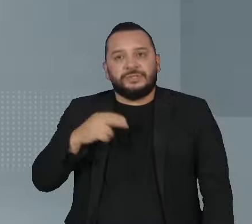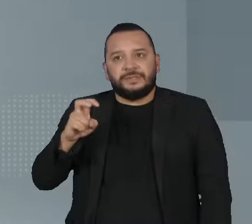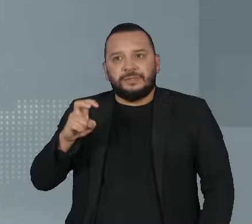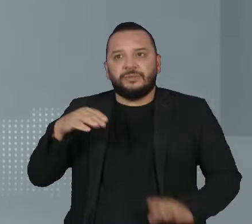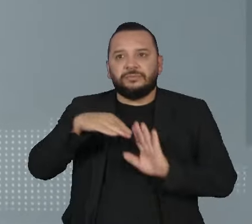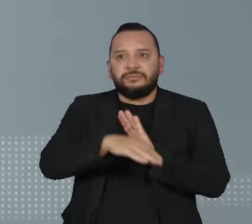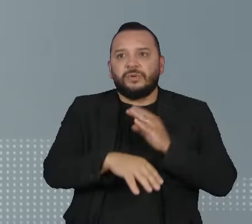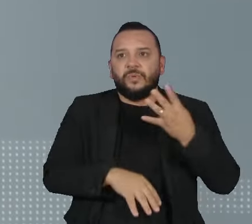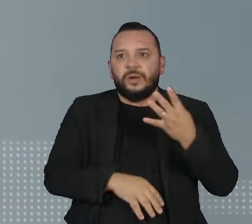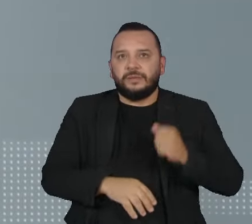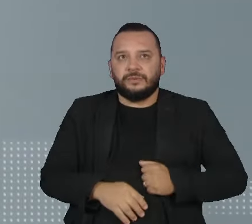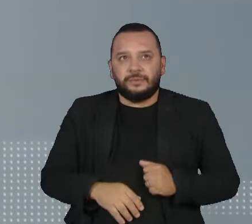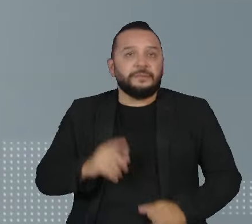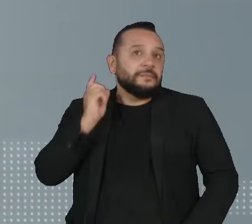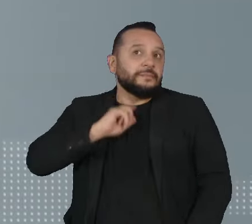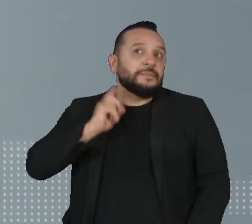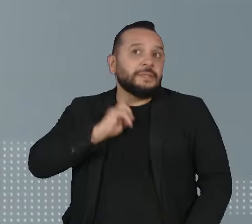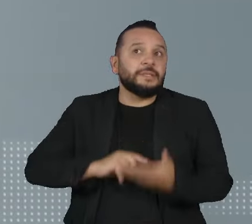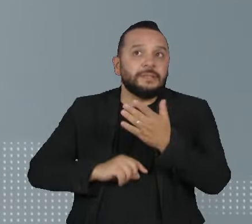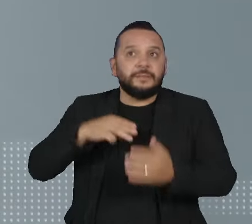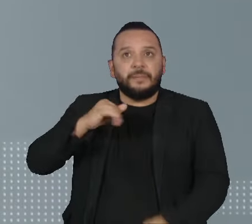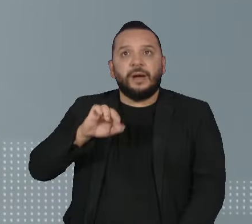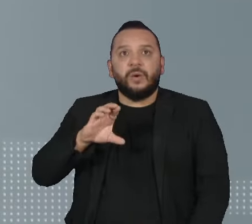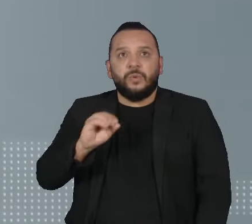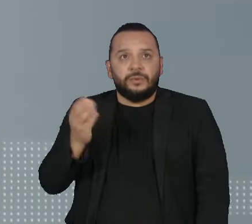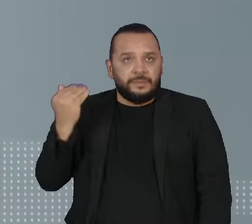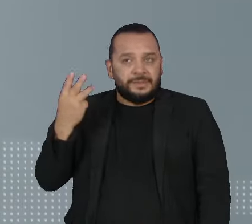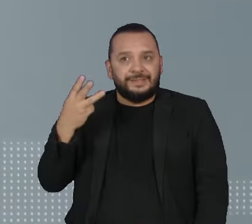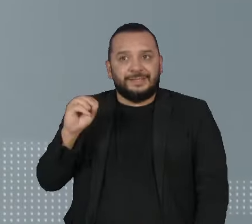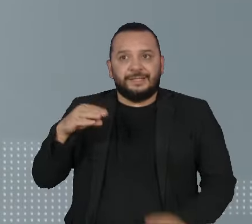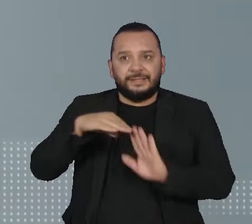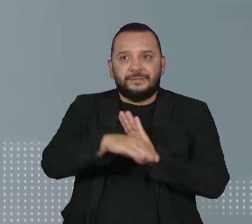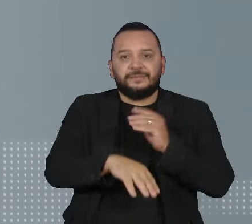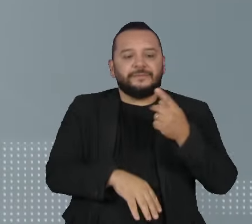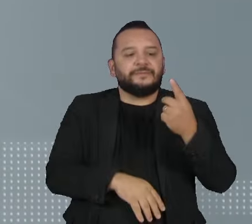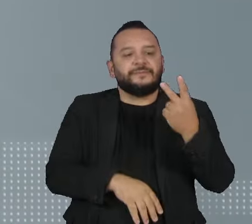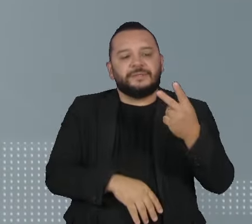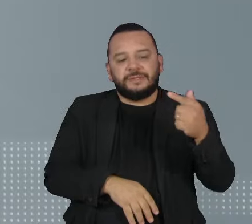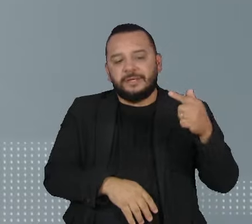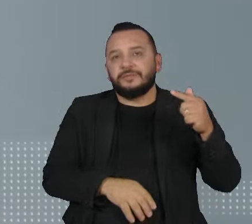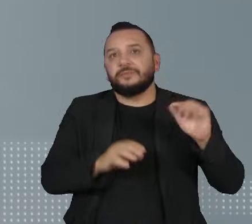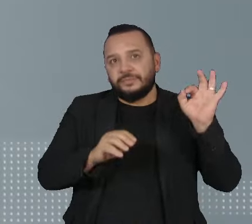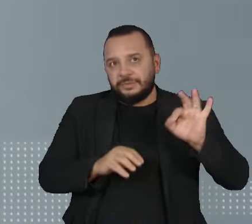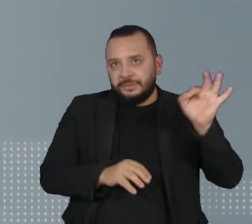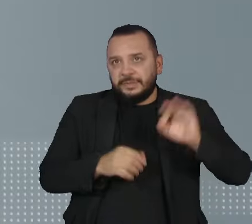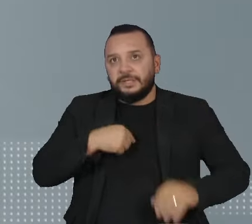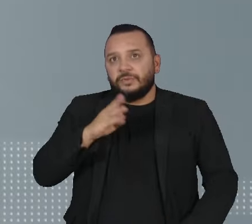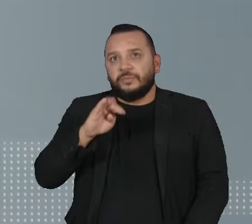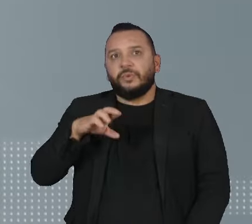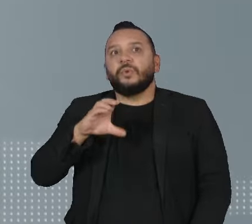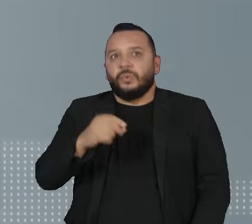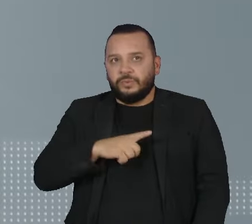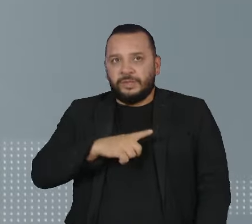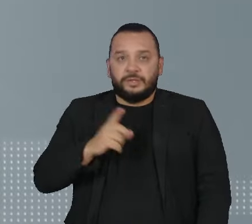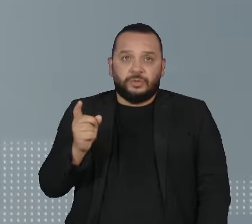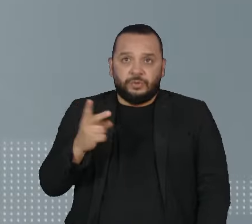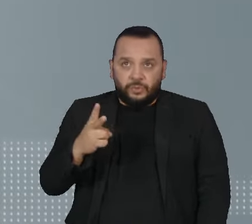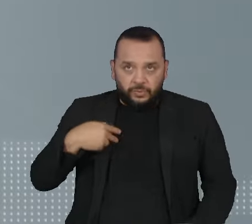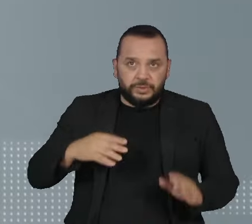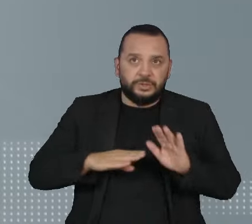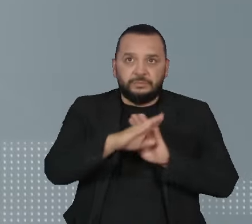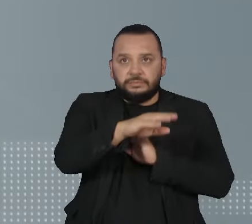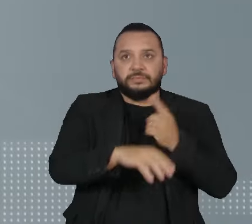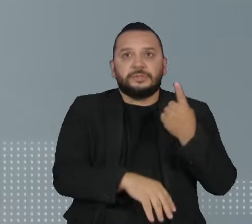capital mineira, Mauro Tramonte, do Republicanos, caiu de 30% para 27%. Bruno Engler, do PL, passou de 12% para